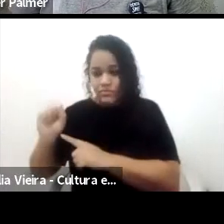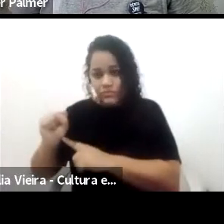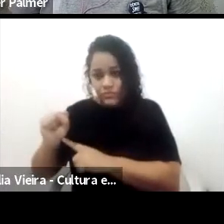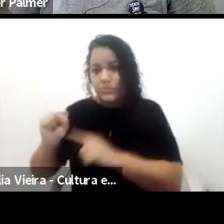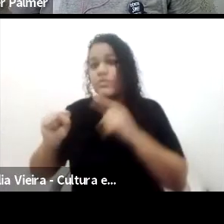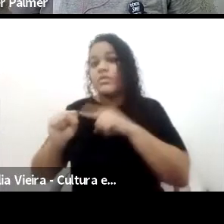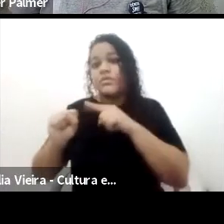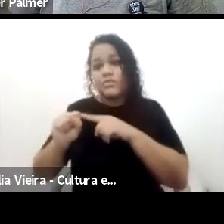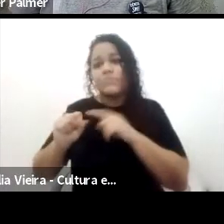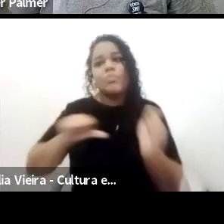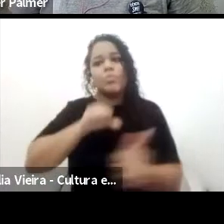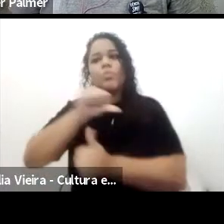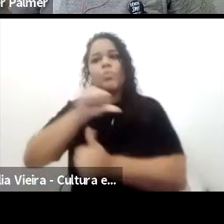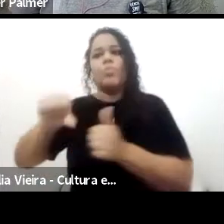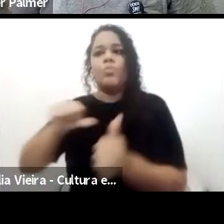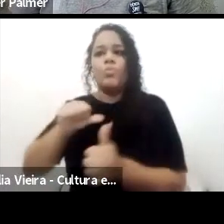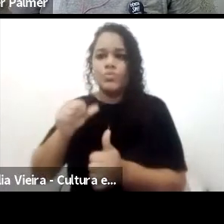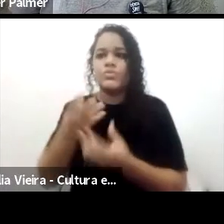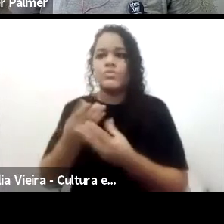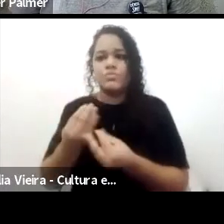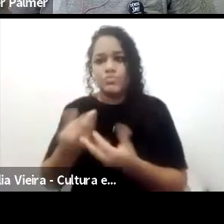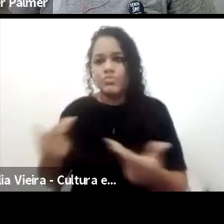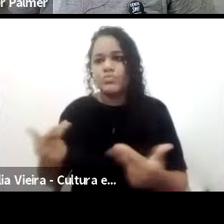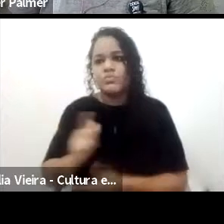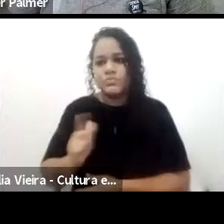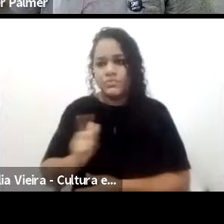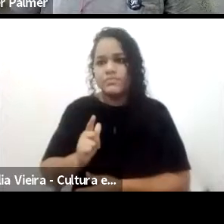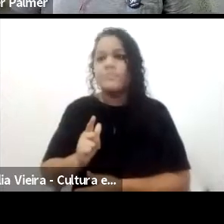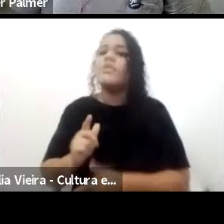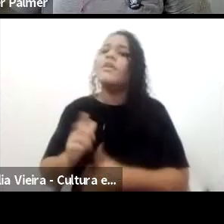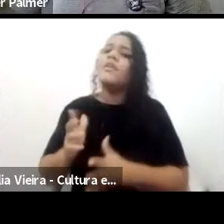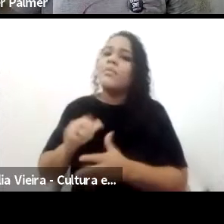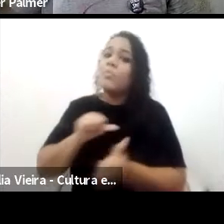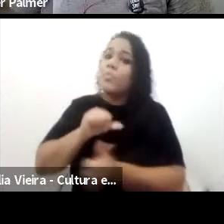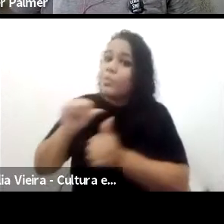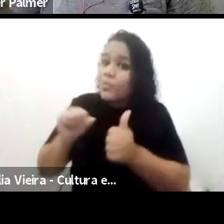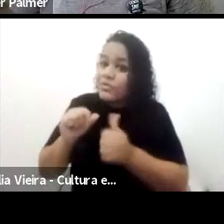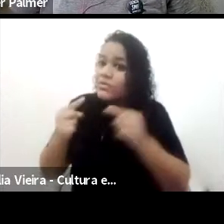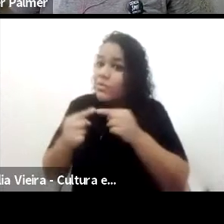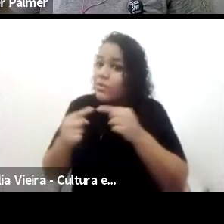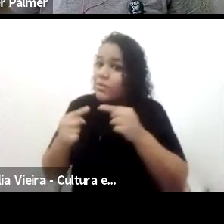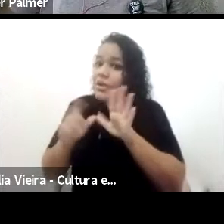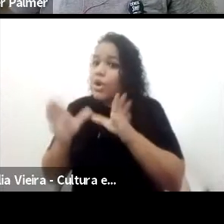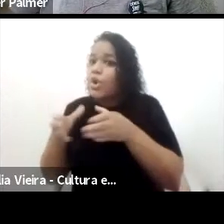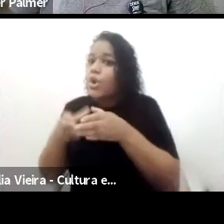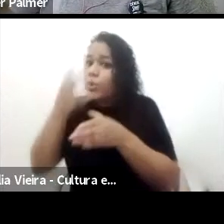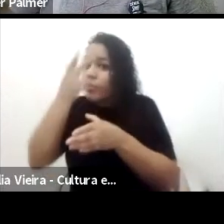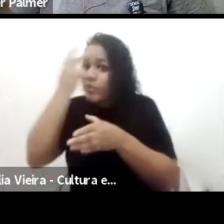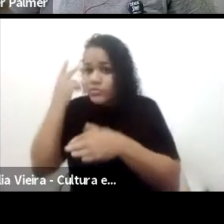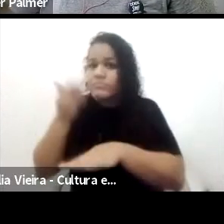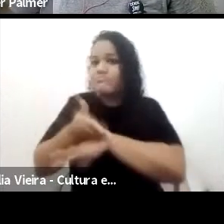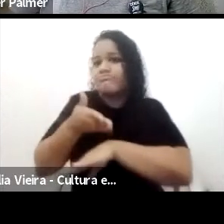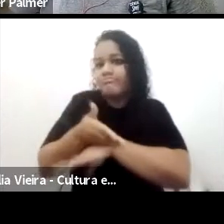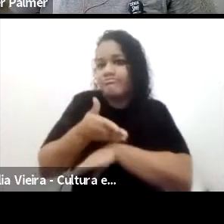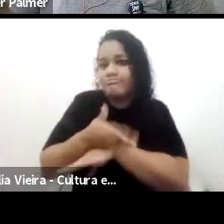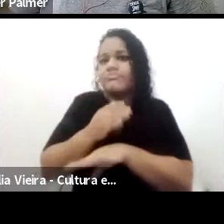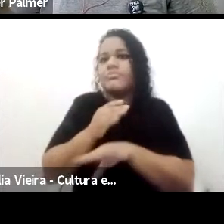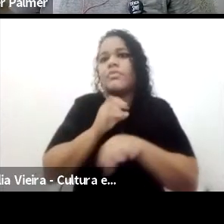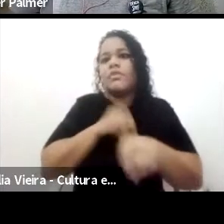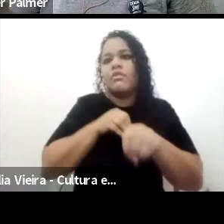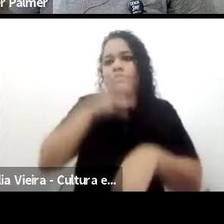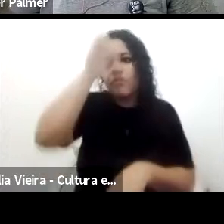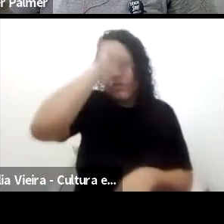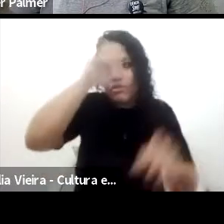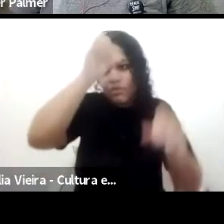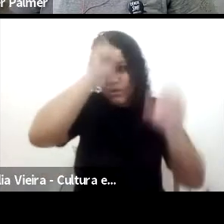pessoas que têm acesso à educação. Então, até então eu estava falando de escolas de primeiras letras, essas escolas